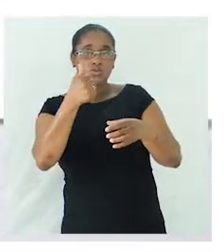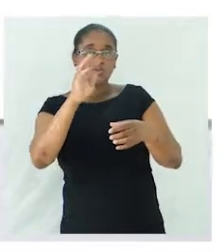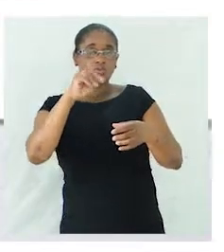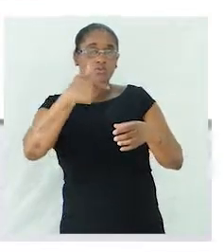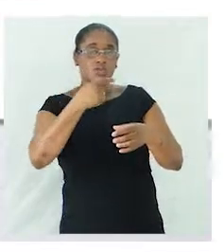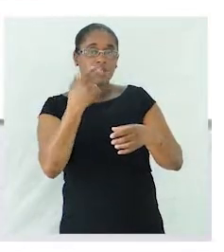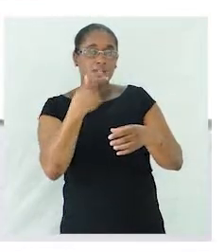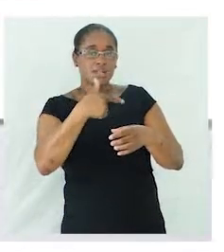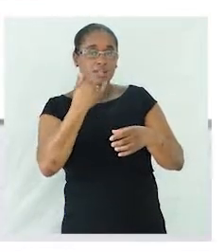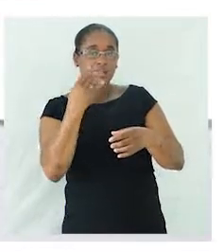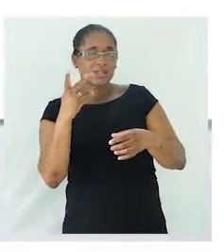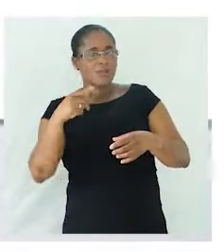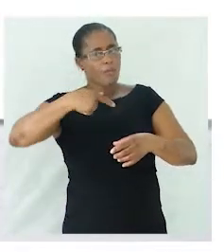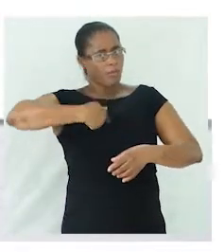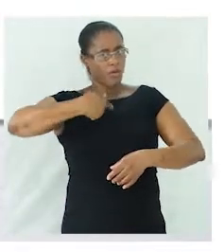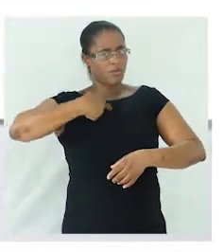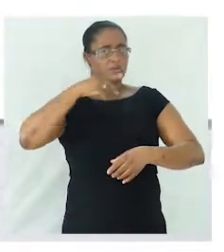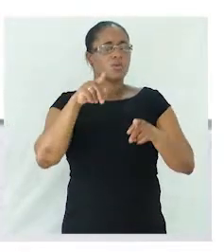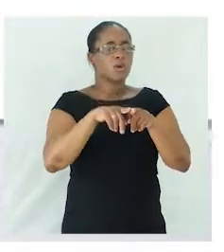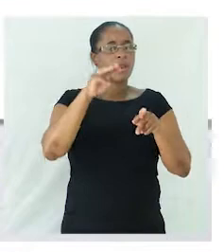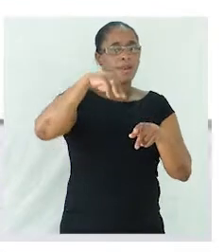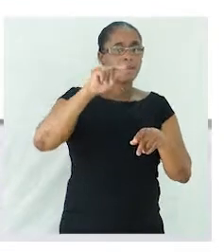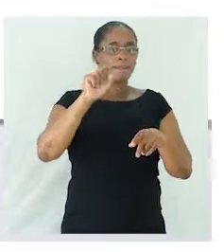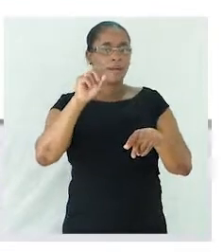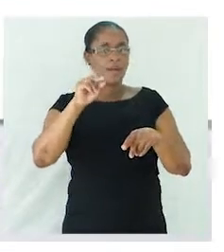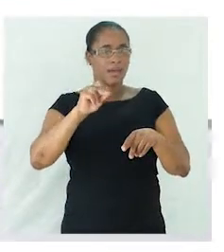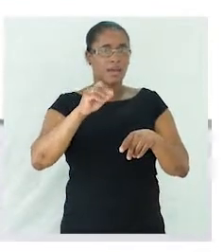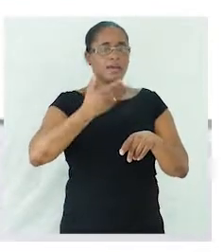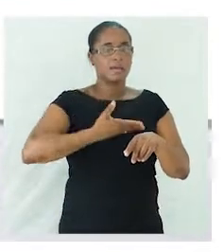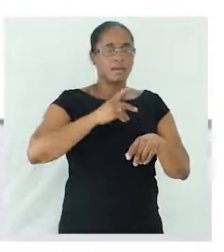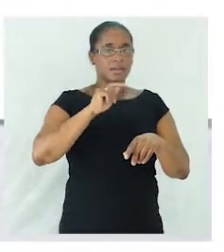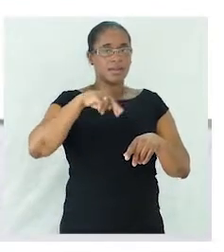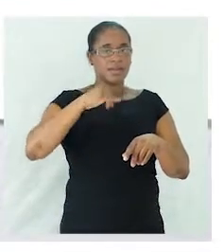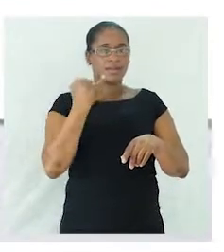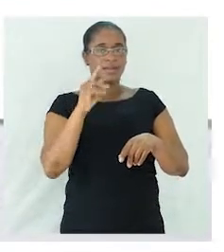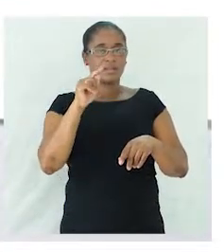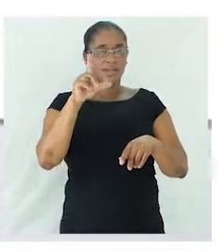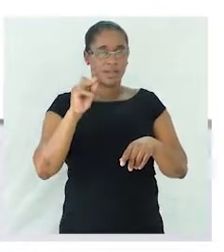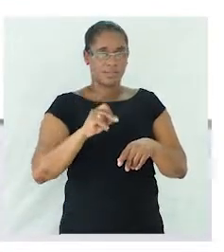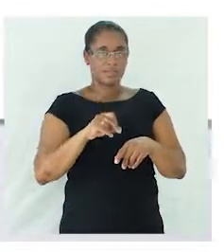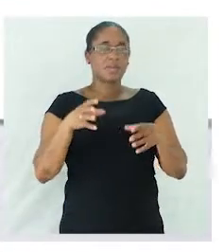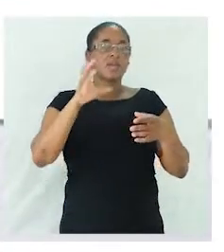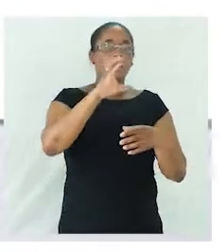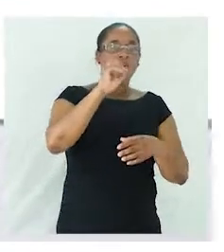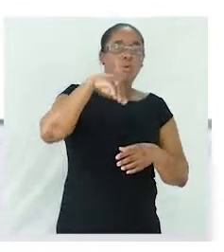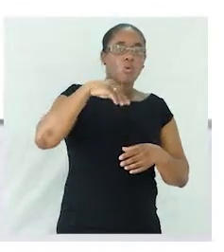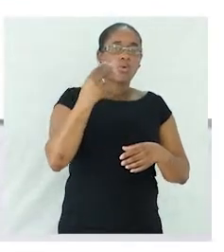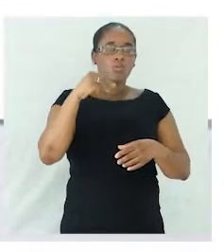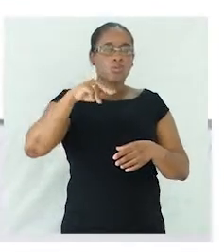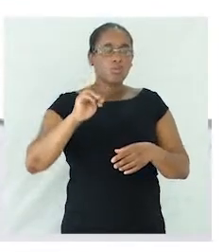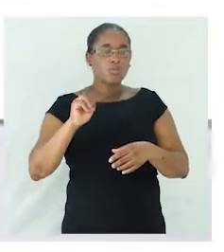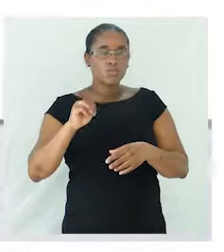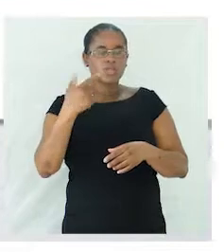Megan e Daniela. Os substantivos comuns, vamos ter a maior parte das palavras